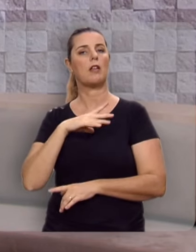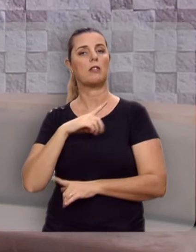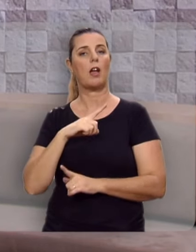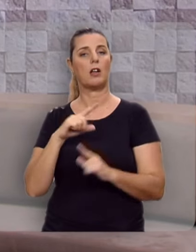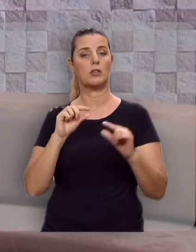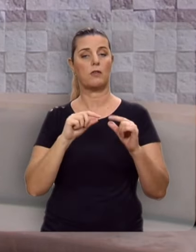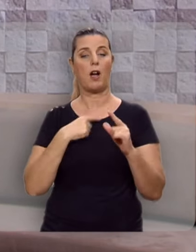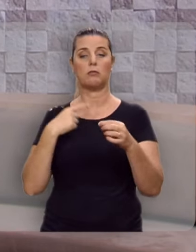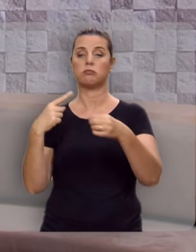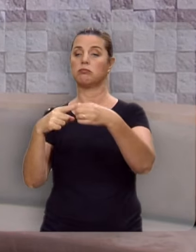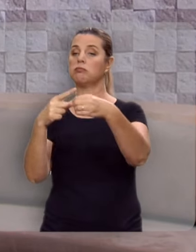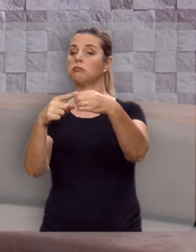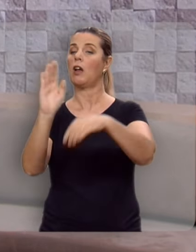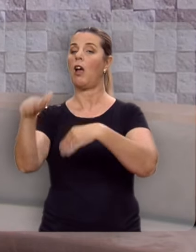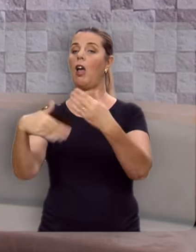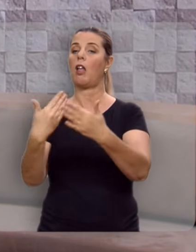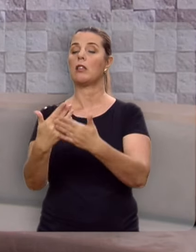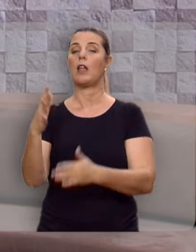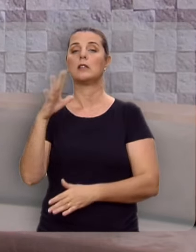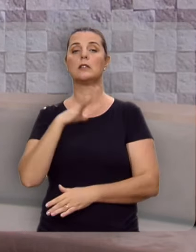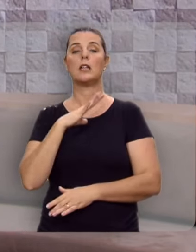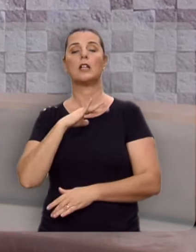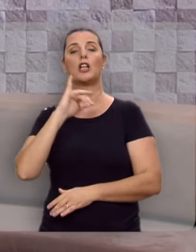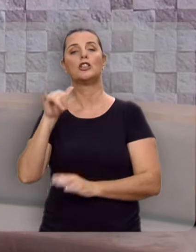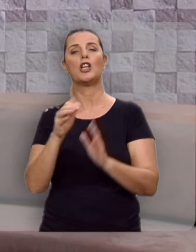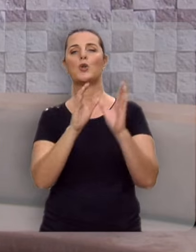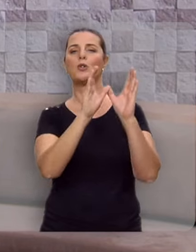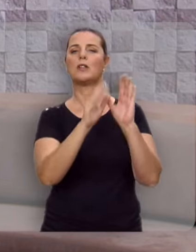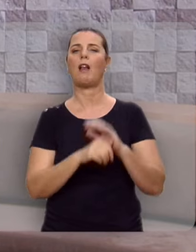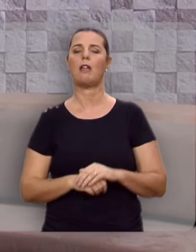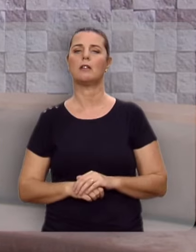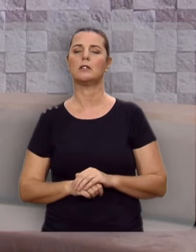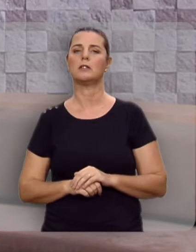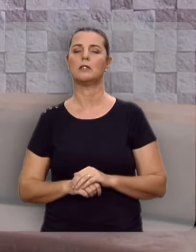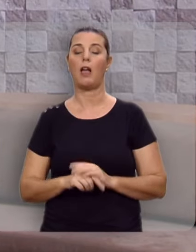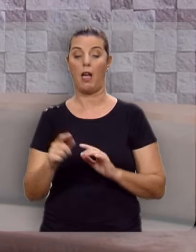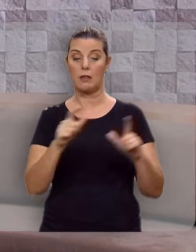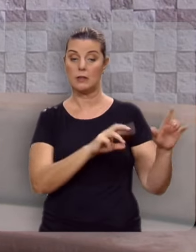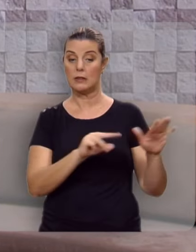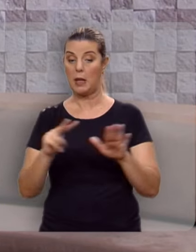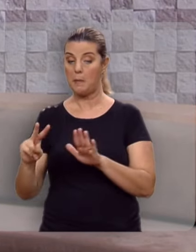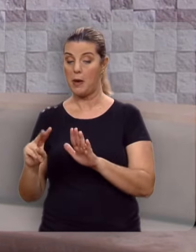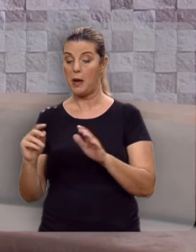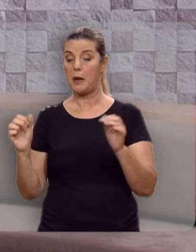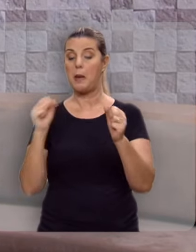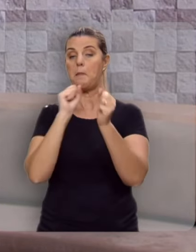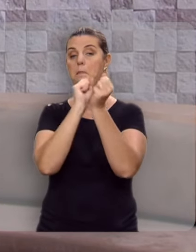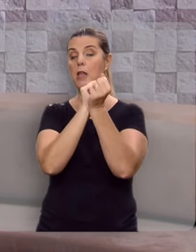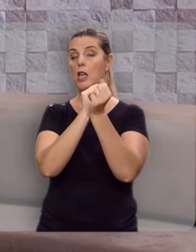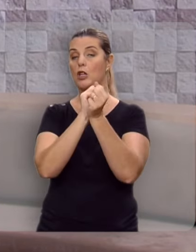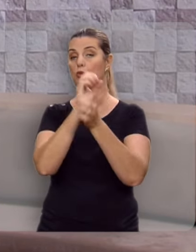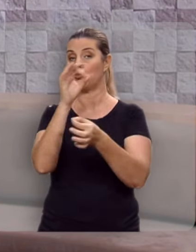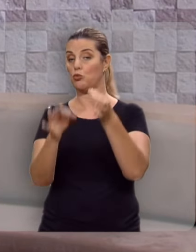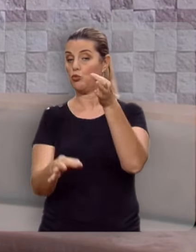para Jerusalém e naquela semana ele seria preso, julgado,